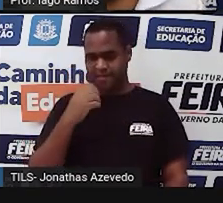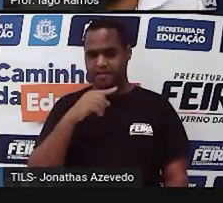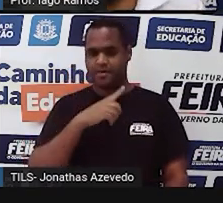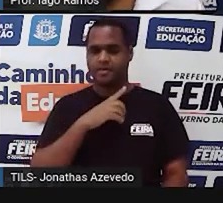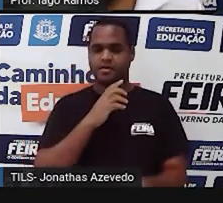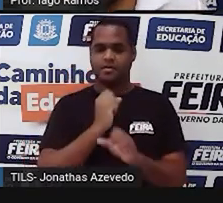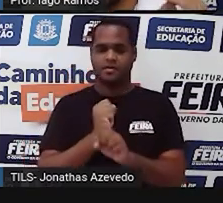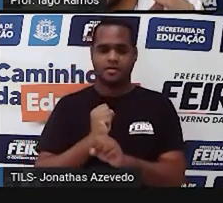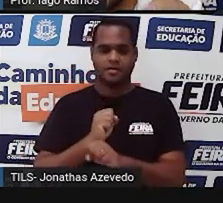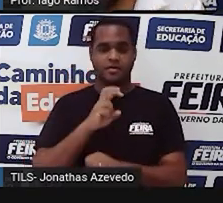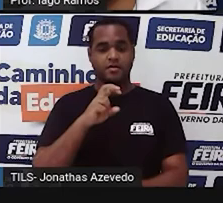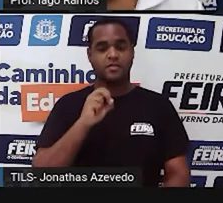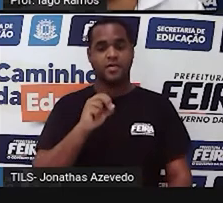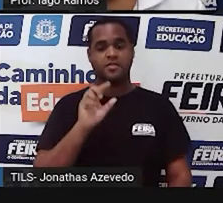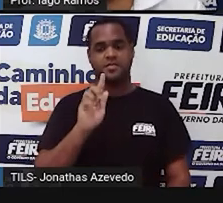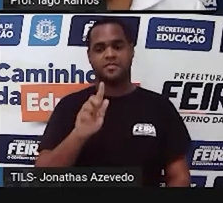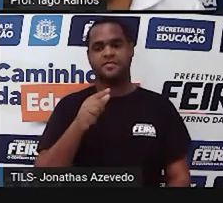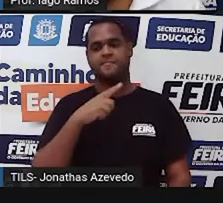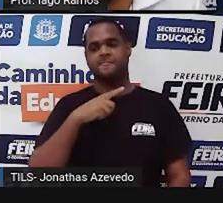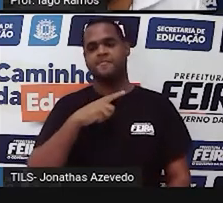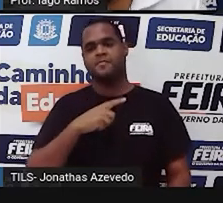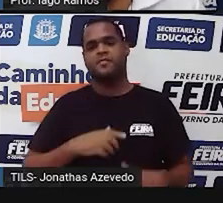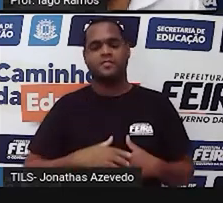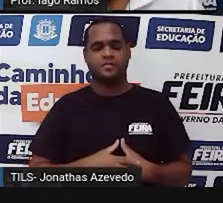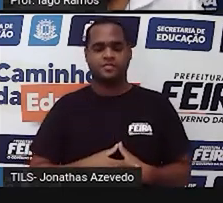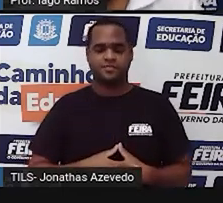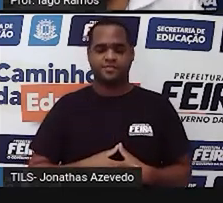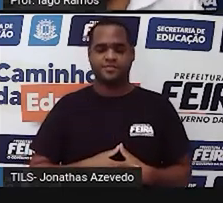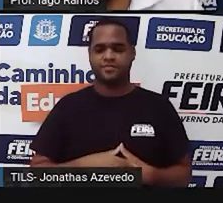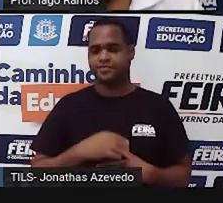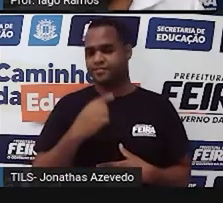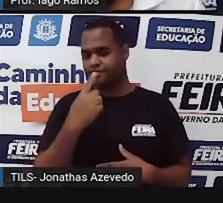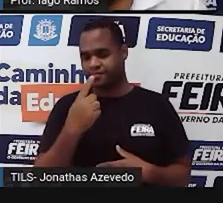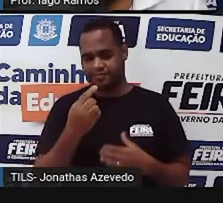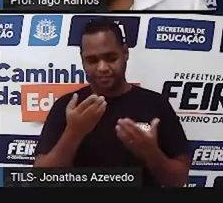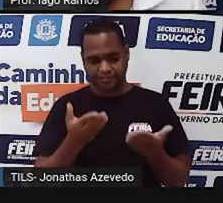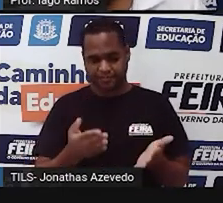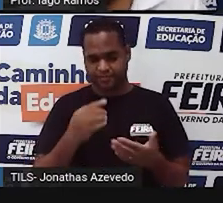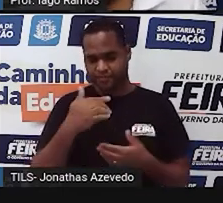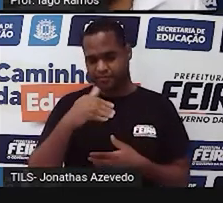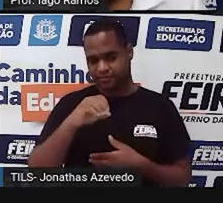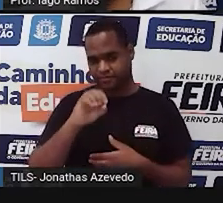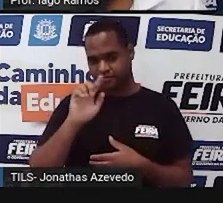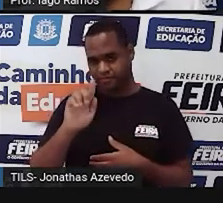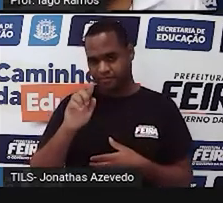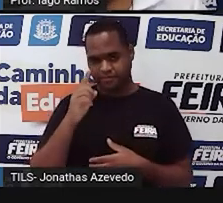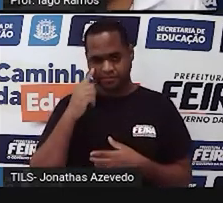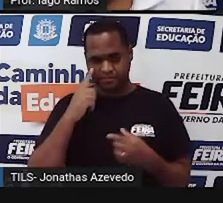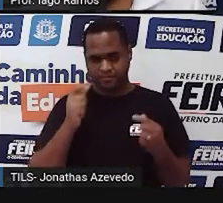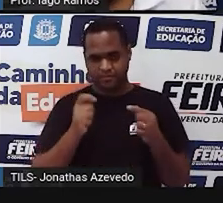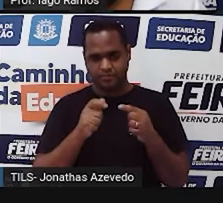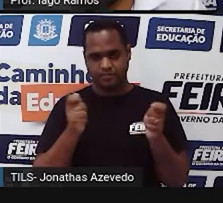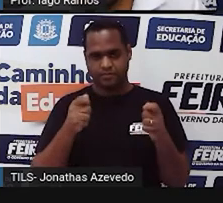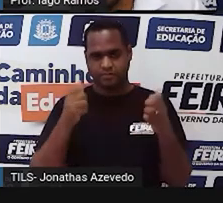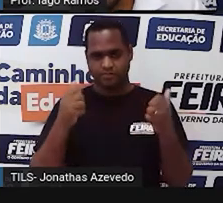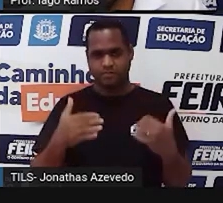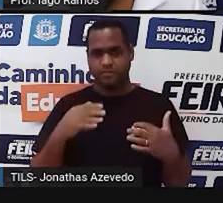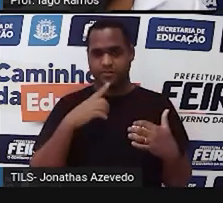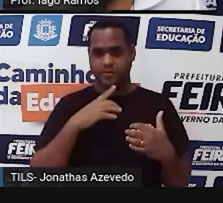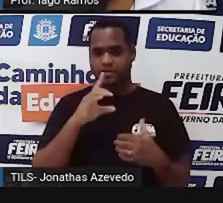gramas. Olha só a pergunta. Se um peso de 10 gramas for colocado no prato direito,